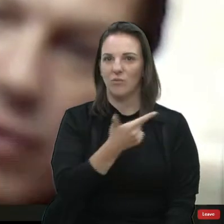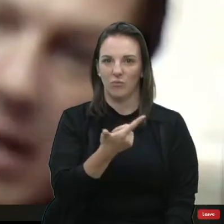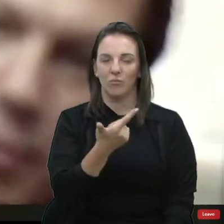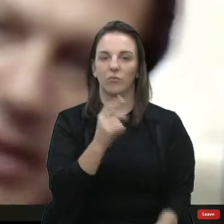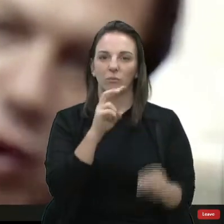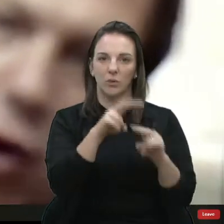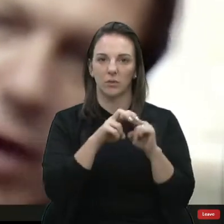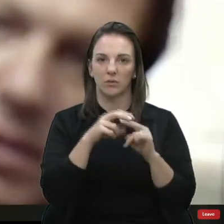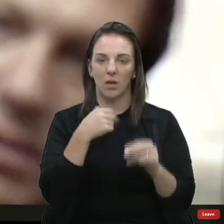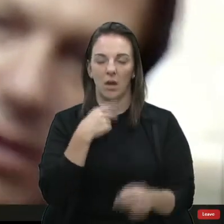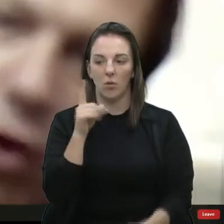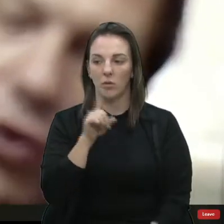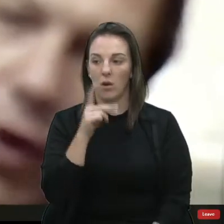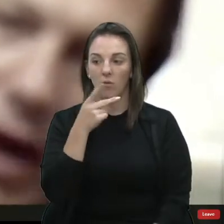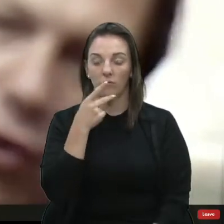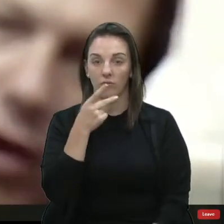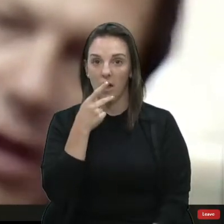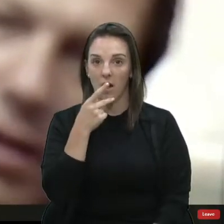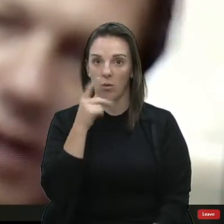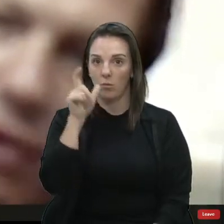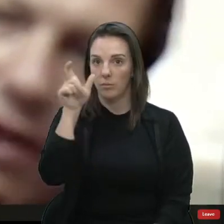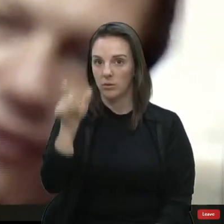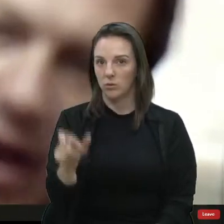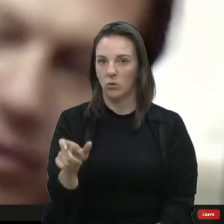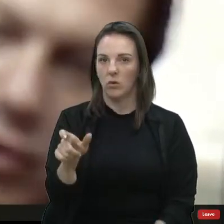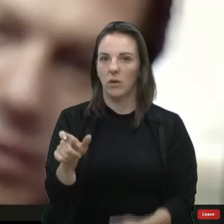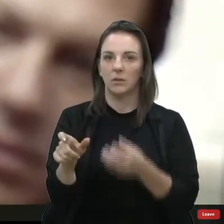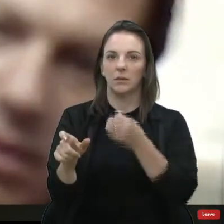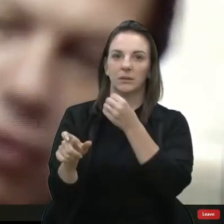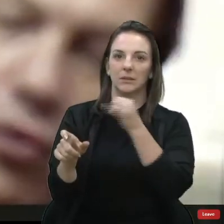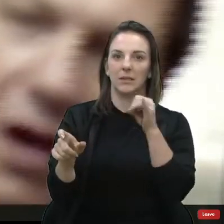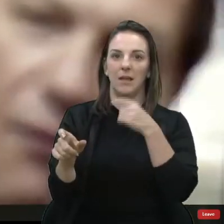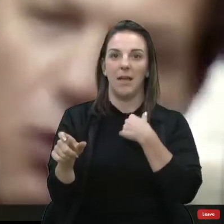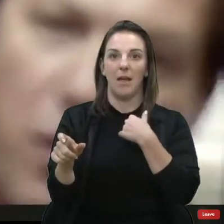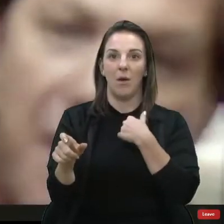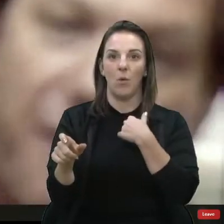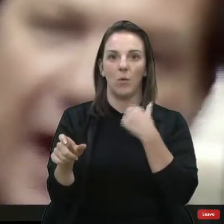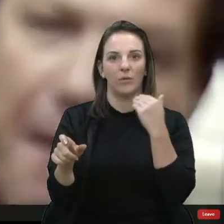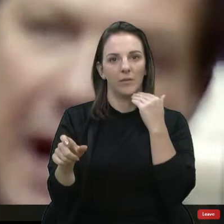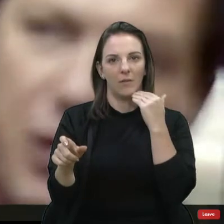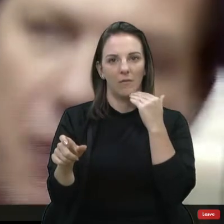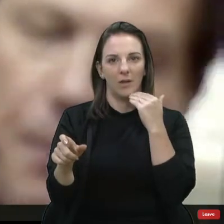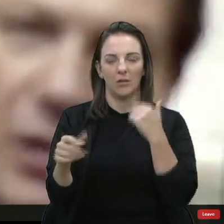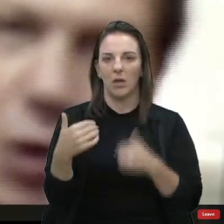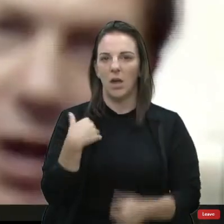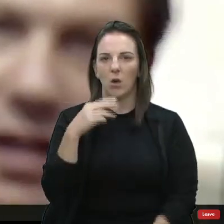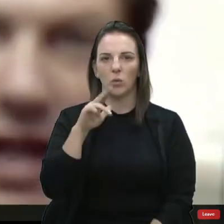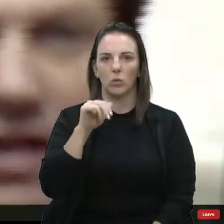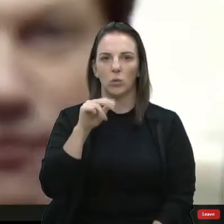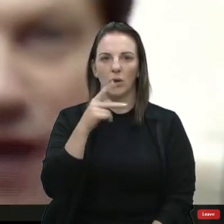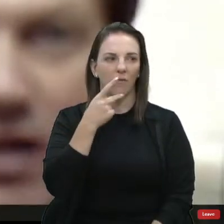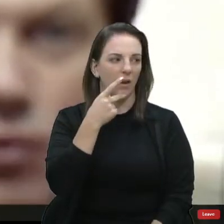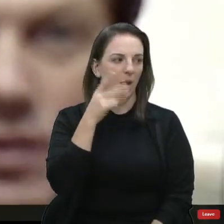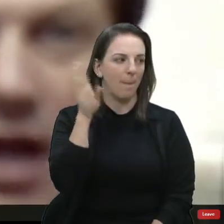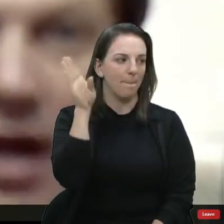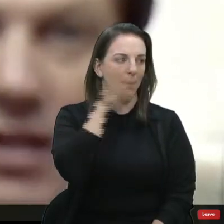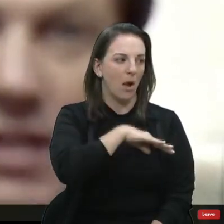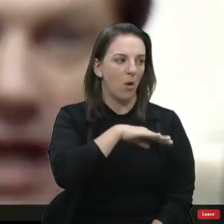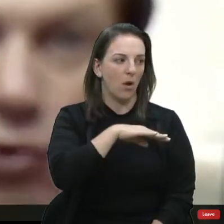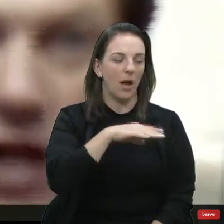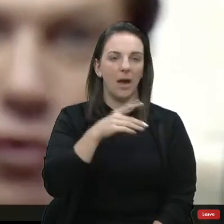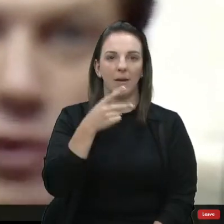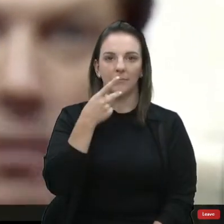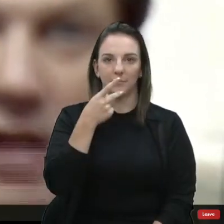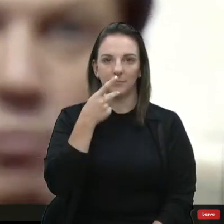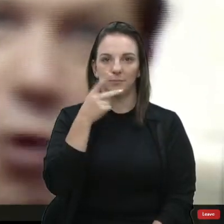falo das pessoas quando eu tenho defeitos. Eu nunca vou falar mal de uma pessoa que tenha defeitos e